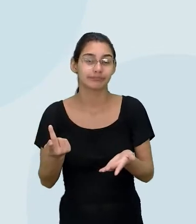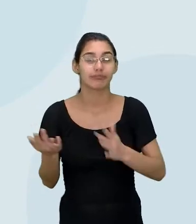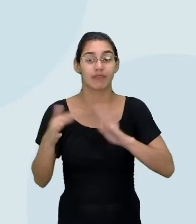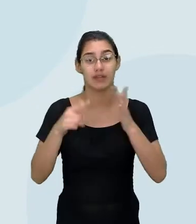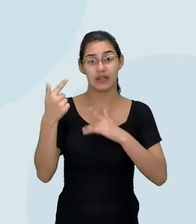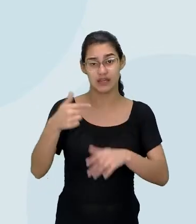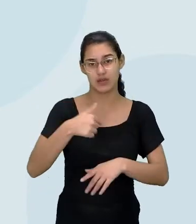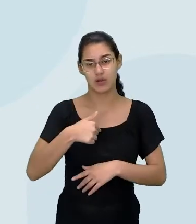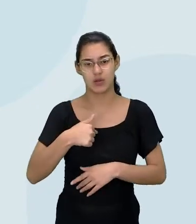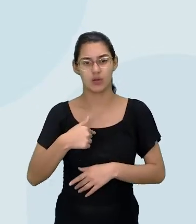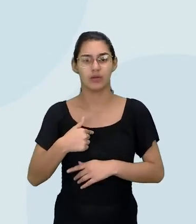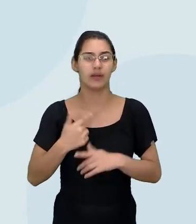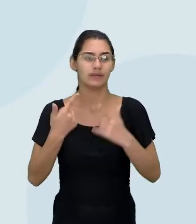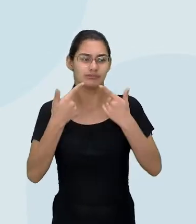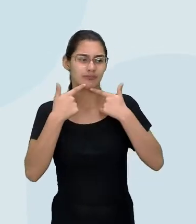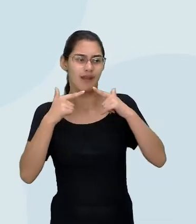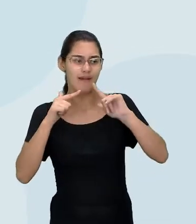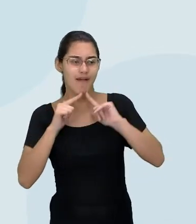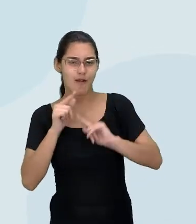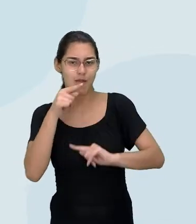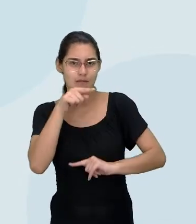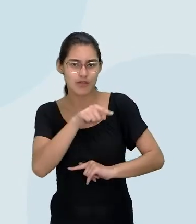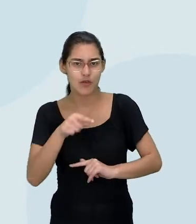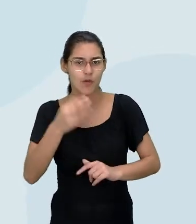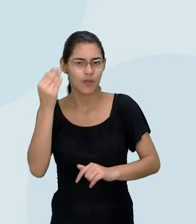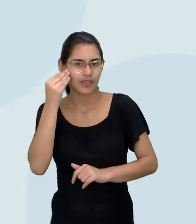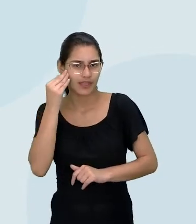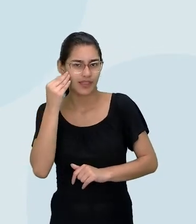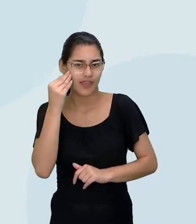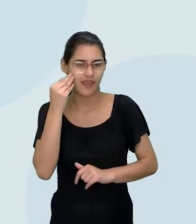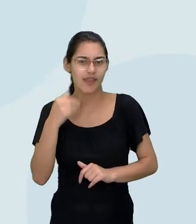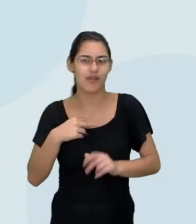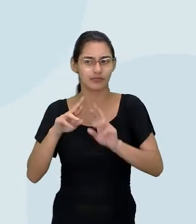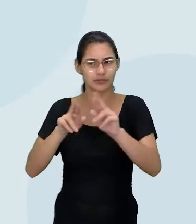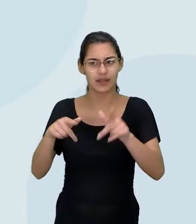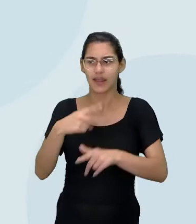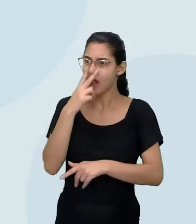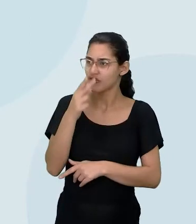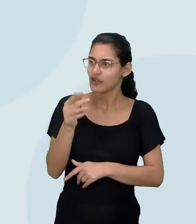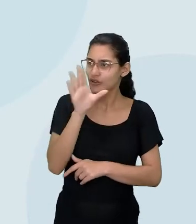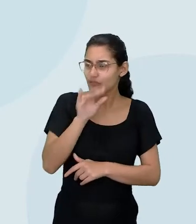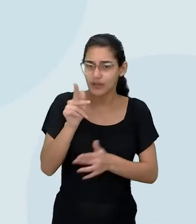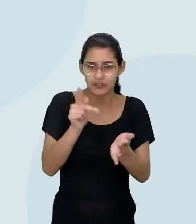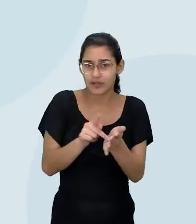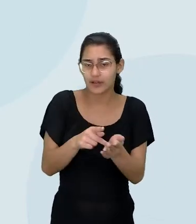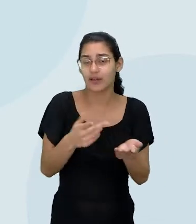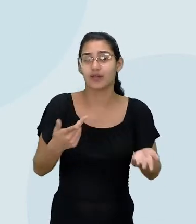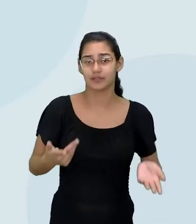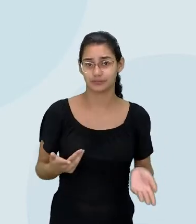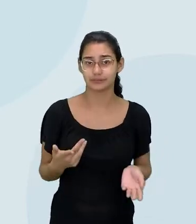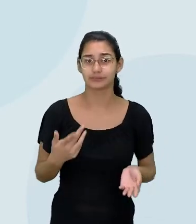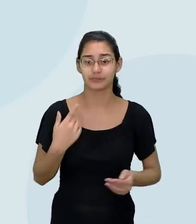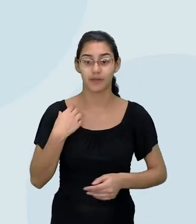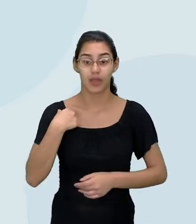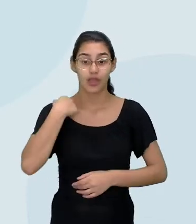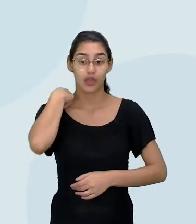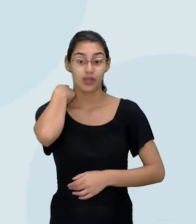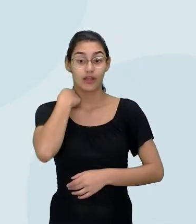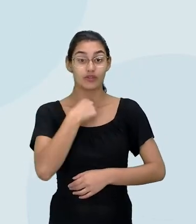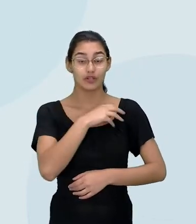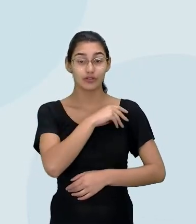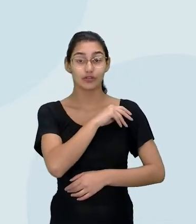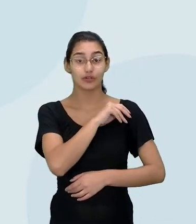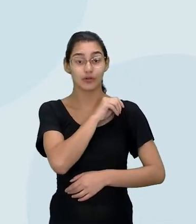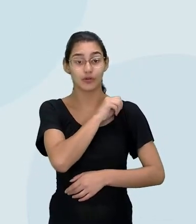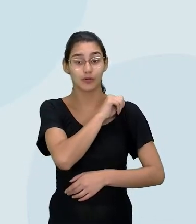Às vezes eu estou sendo irônica e ao invés da pessoa entender que eu fui irônica, ela acha que eu falei alguma coisa real. E só disso já